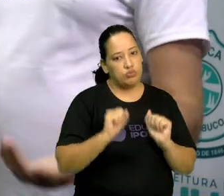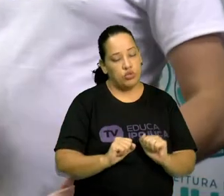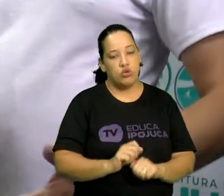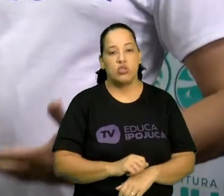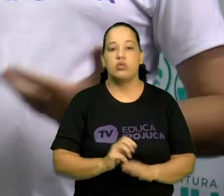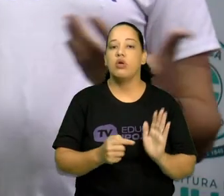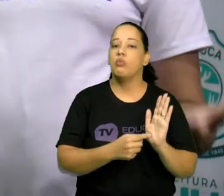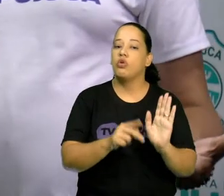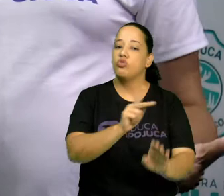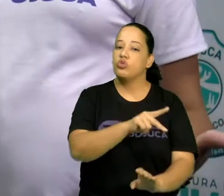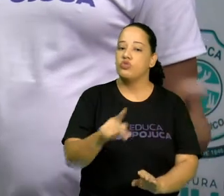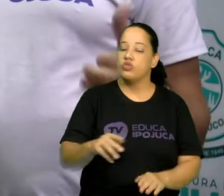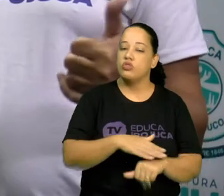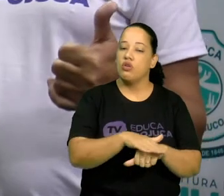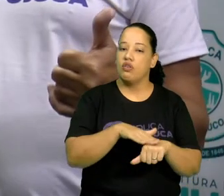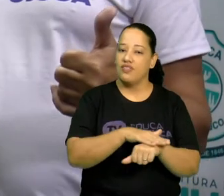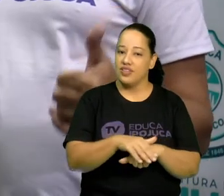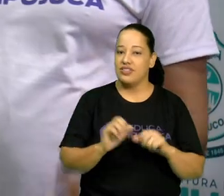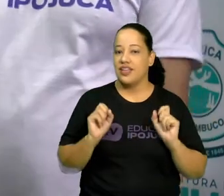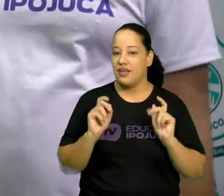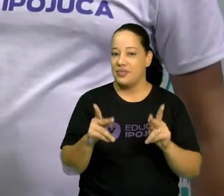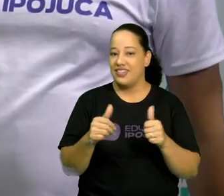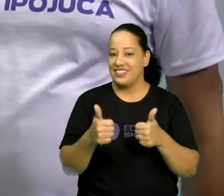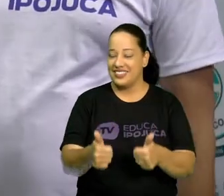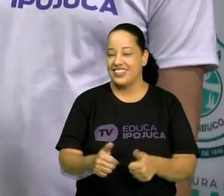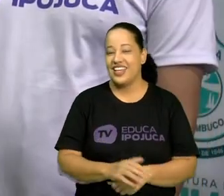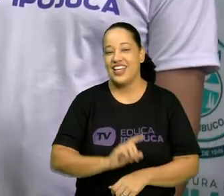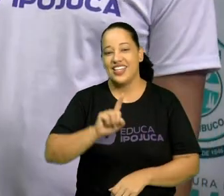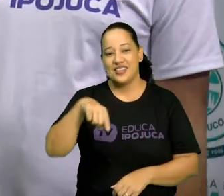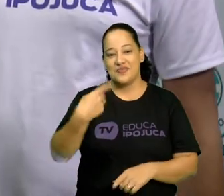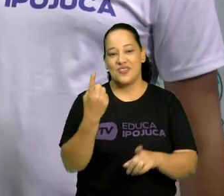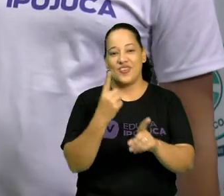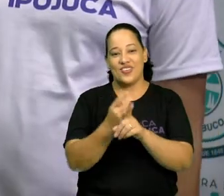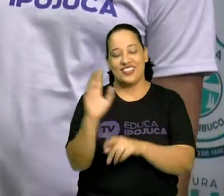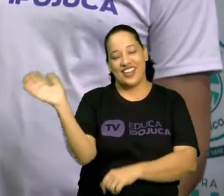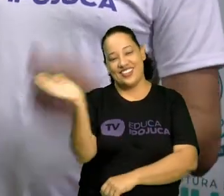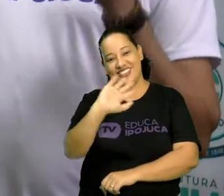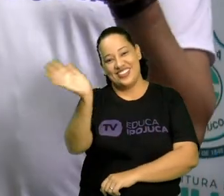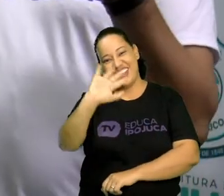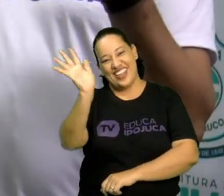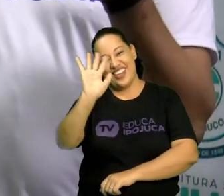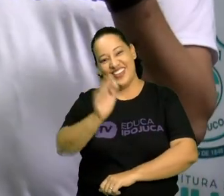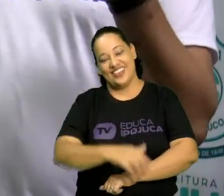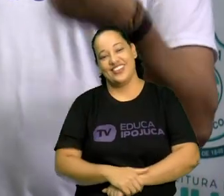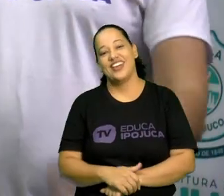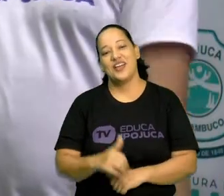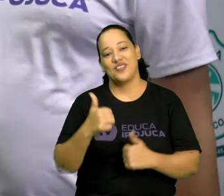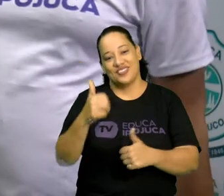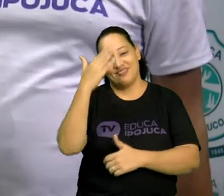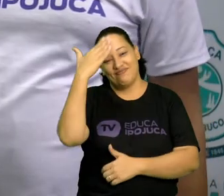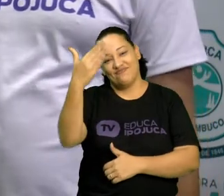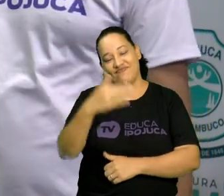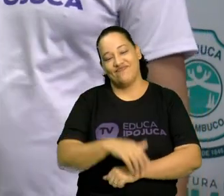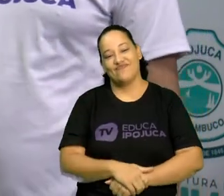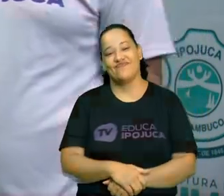e converse a respeito. Beleza? E a gente se vê na próxima aula. Tchau, pessoal. Valeu.